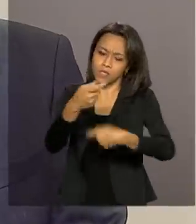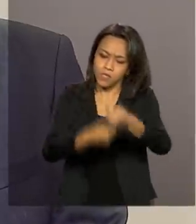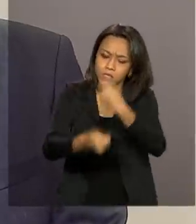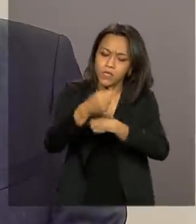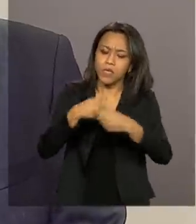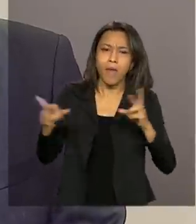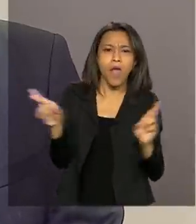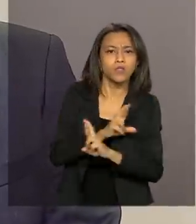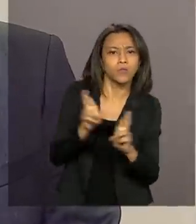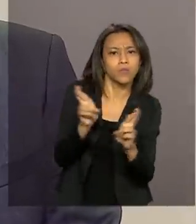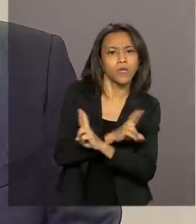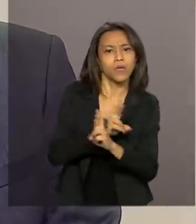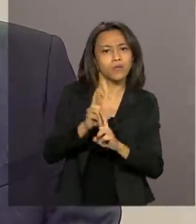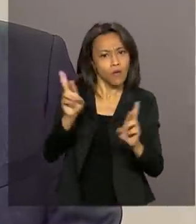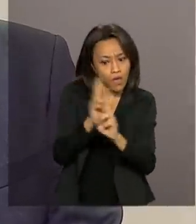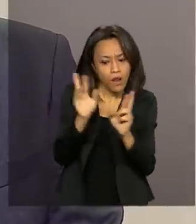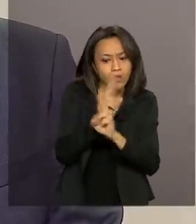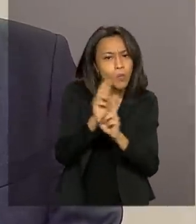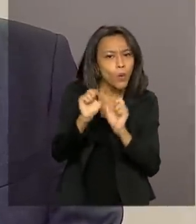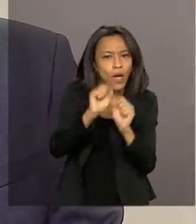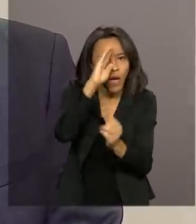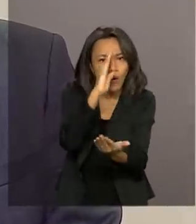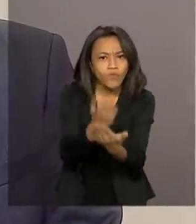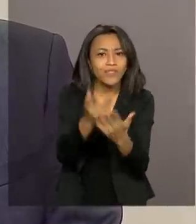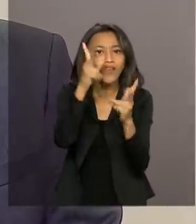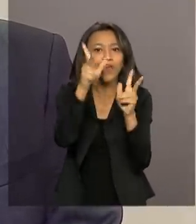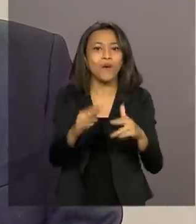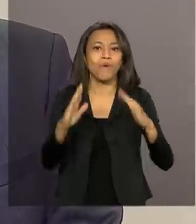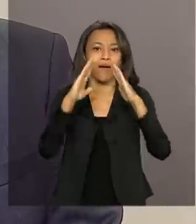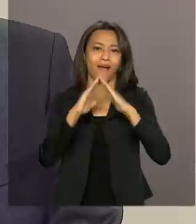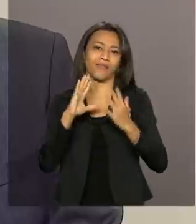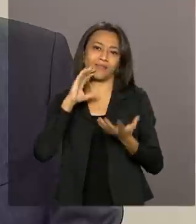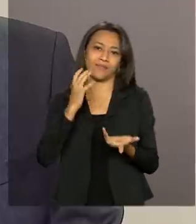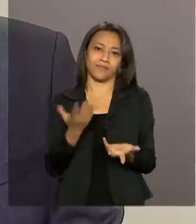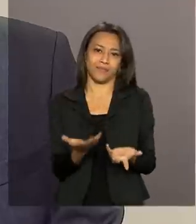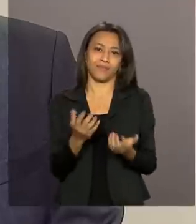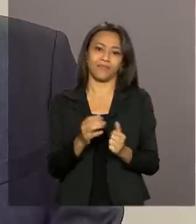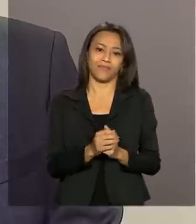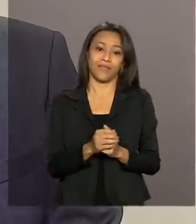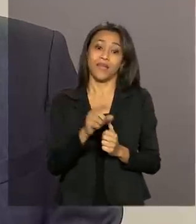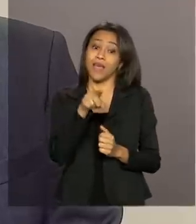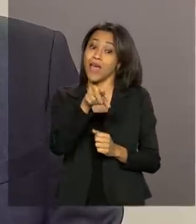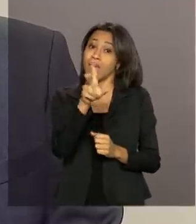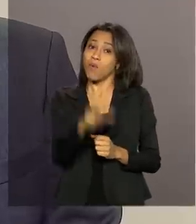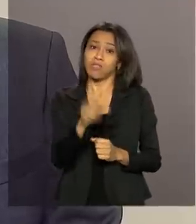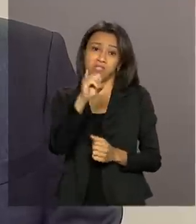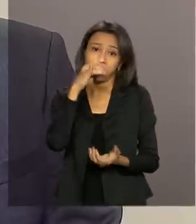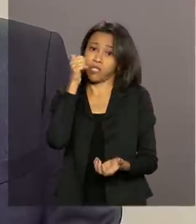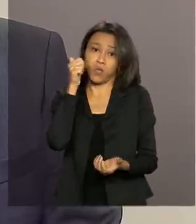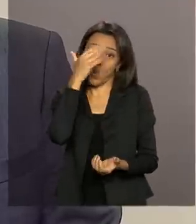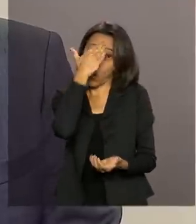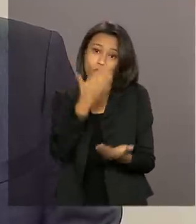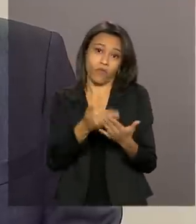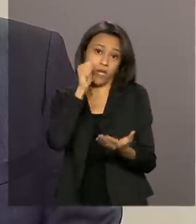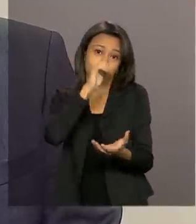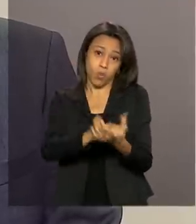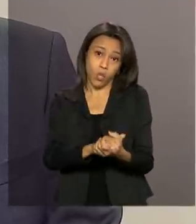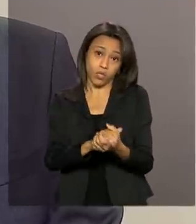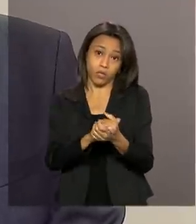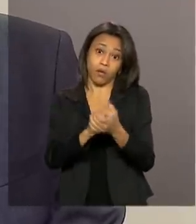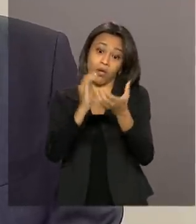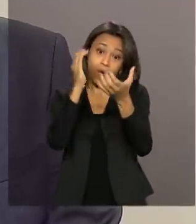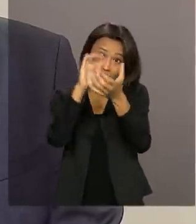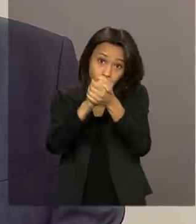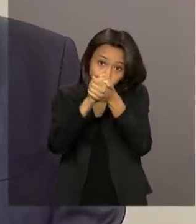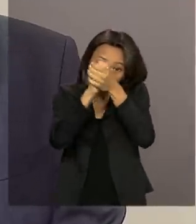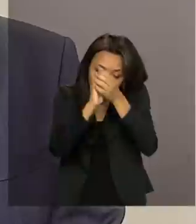relacionamento, relacionamento é confiança, né? É igual a casa da gente. uma ciência humana, né? Se você não confia na tua esposa, o casamento acaba, né?